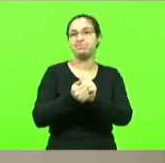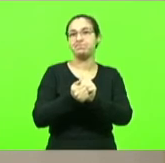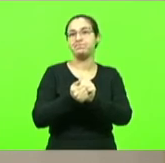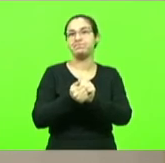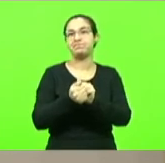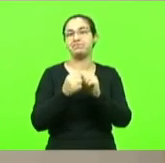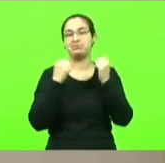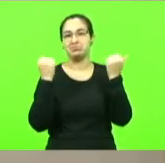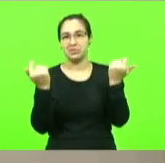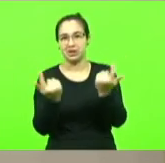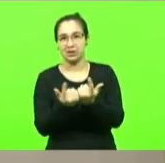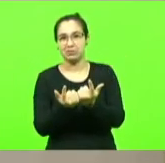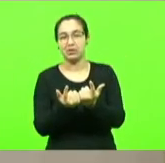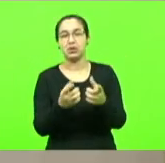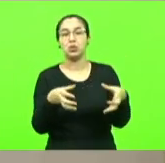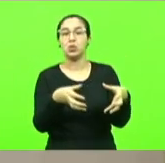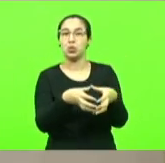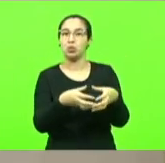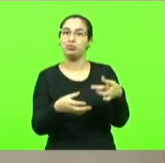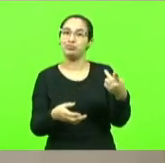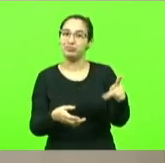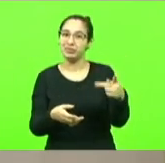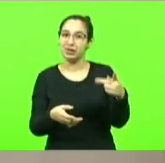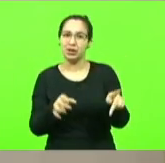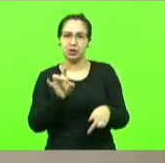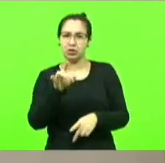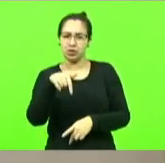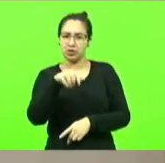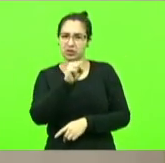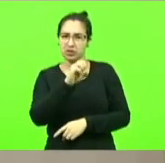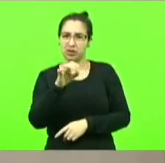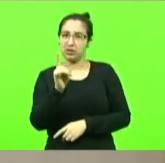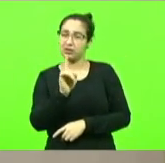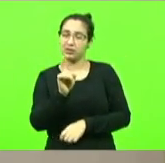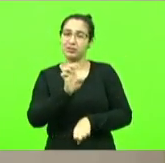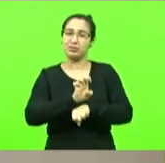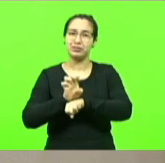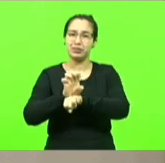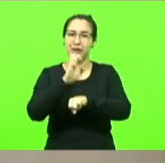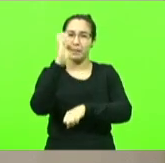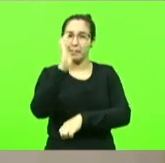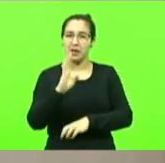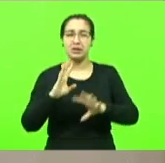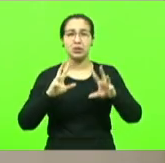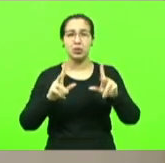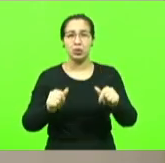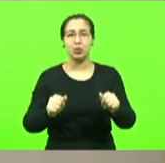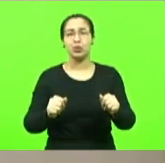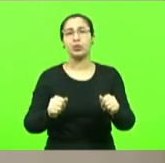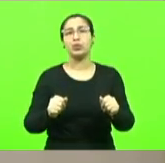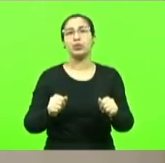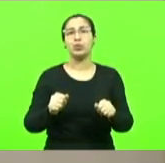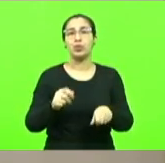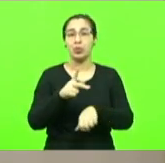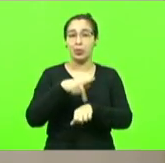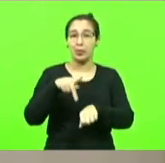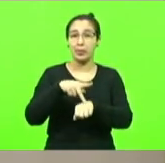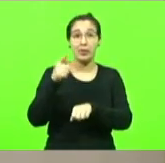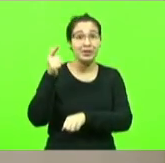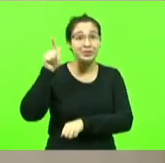cooperativismo que faz história não somente aqui em Santa Catarina mas em outros estados está servindo de modelo para outros países também